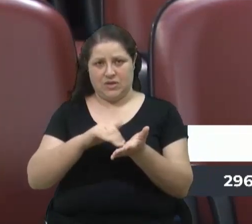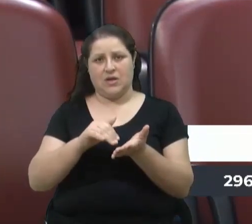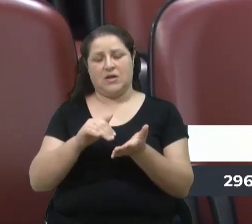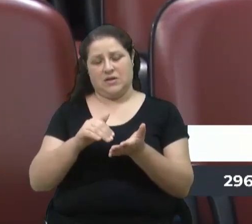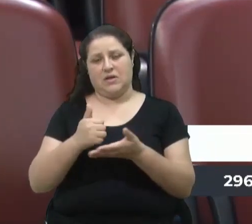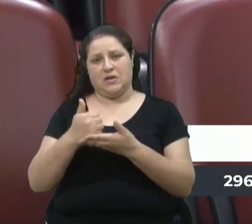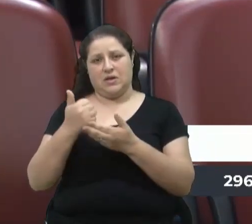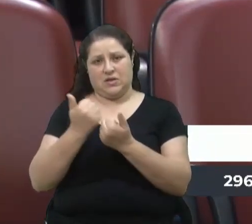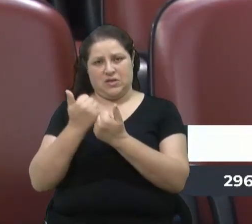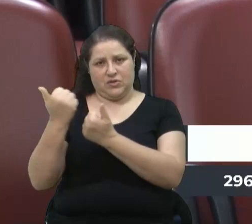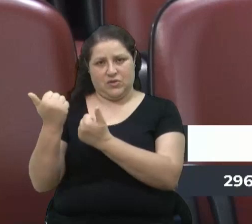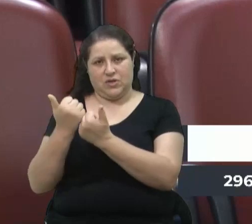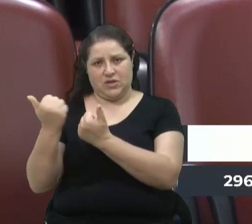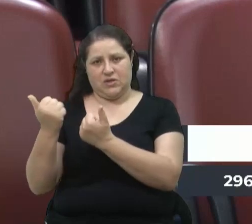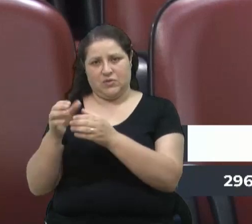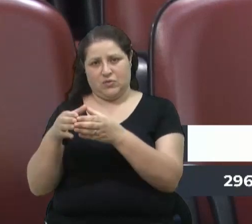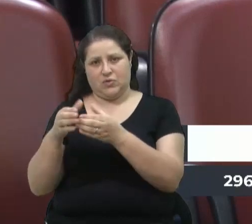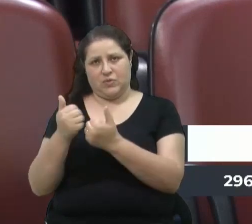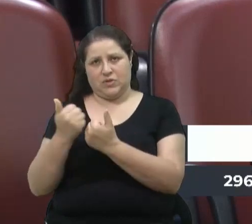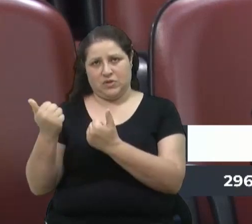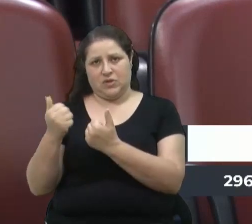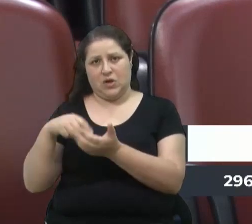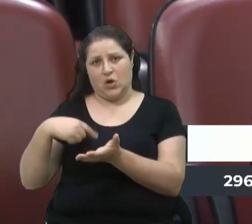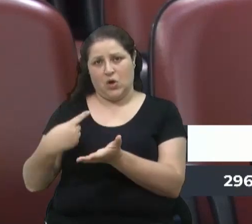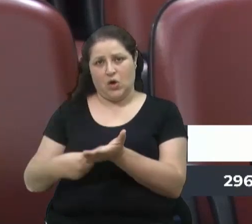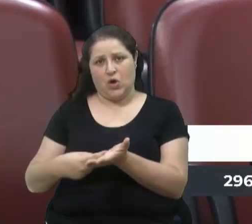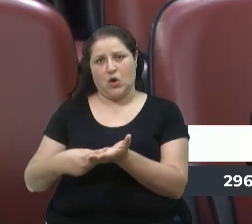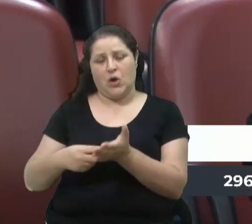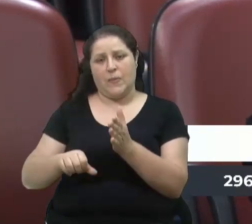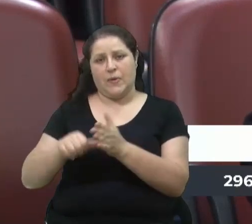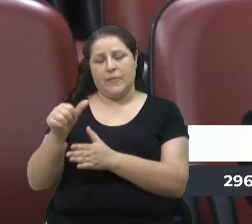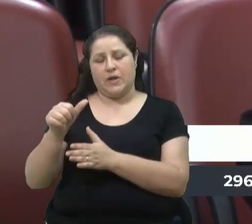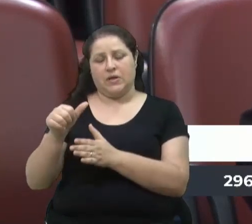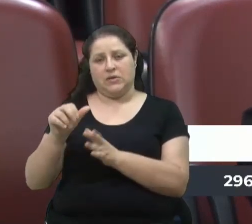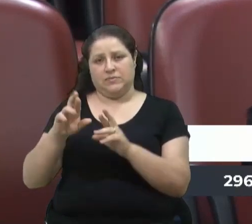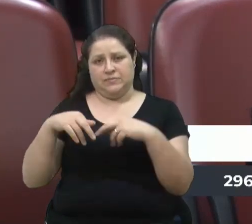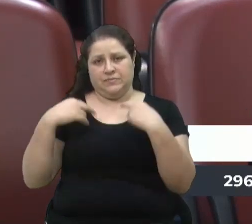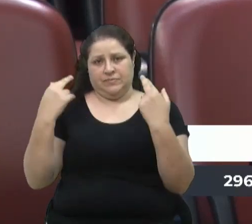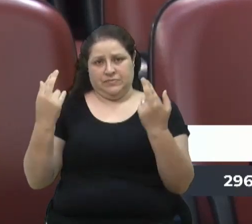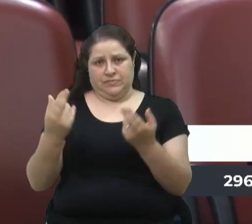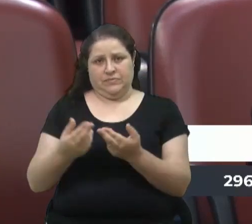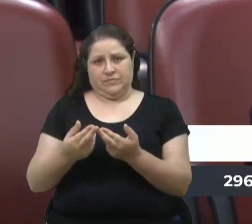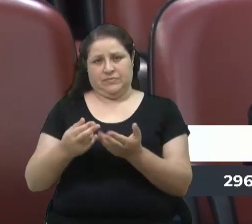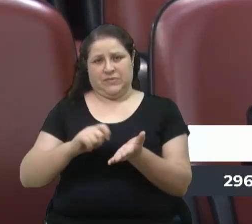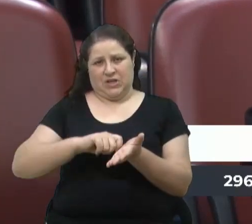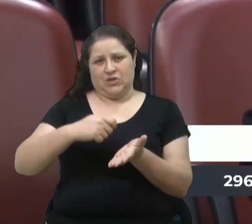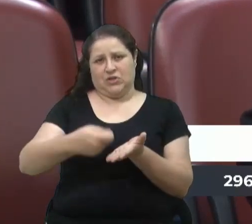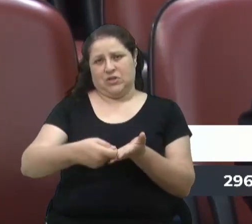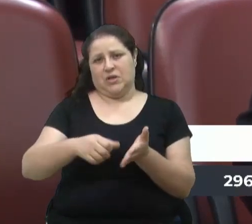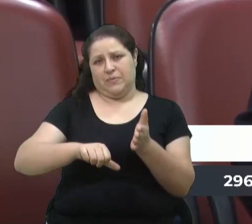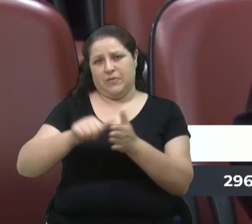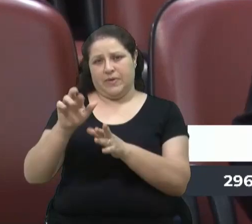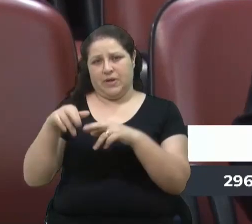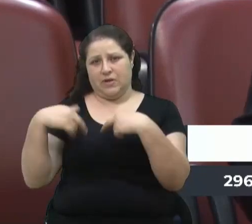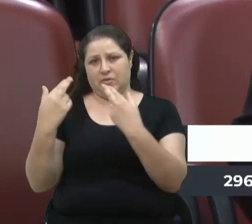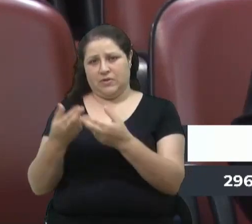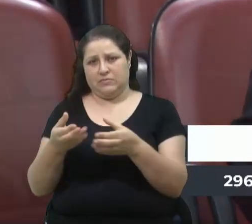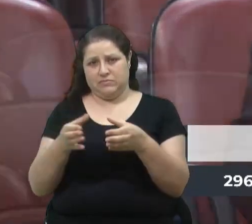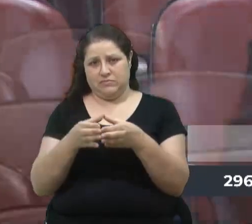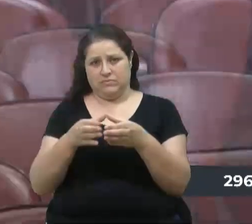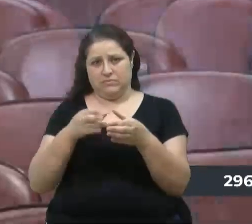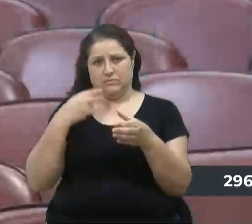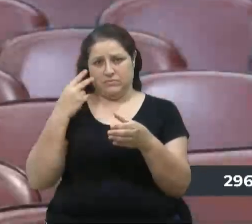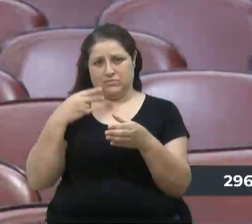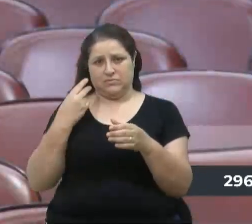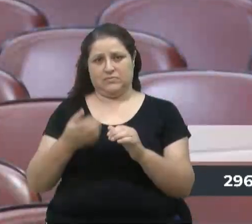assessoria, os nossos assessores, para marcar a primeira reunião, para marcar a primeira reunião da Frente Parlamentar.